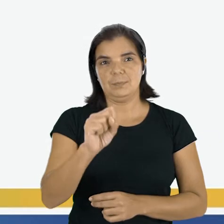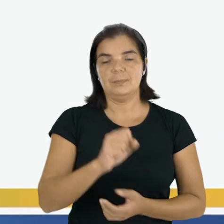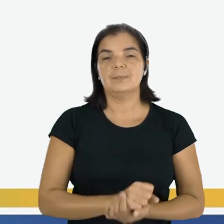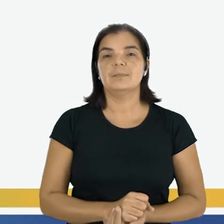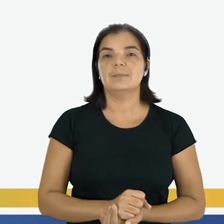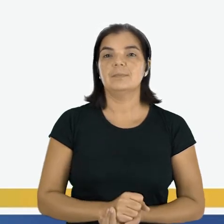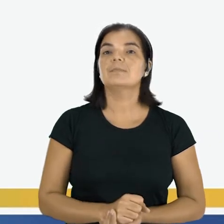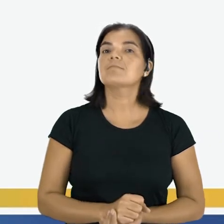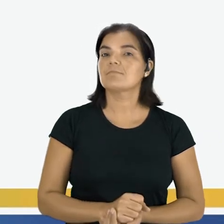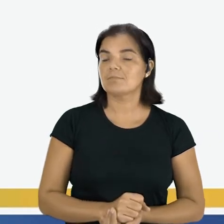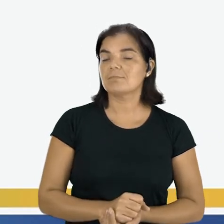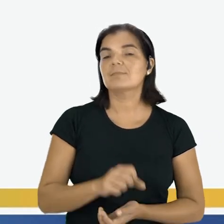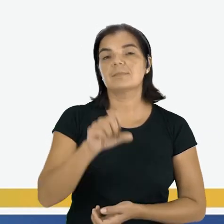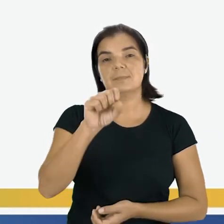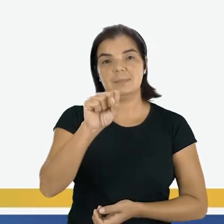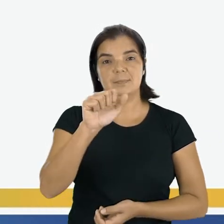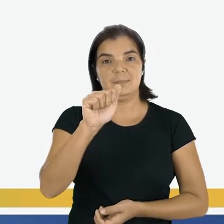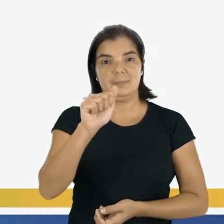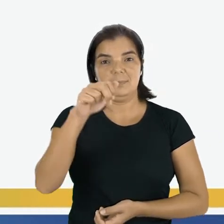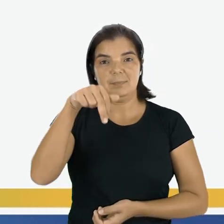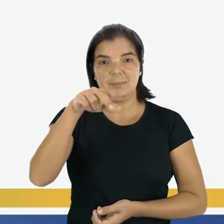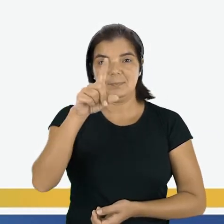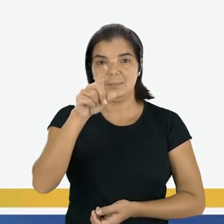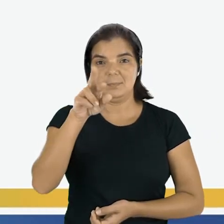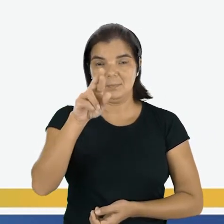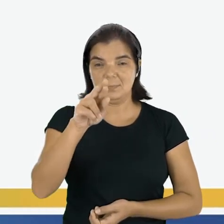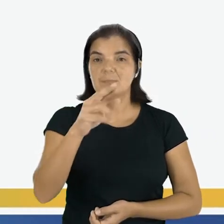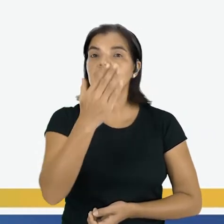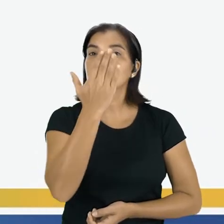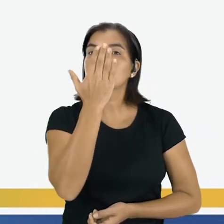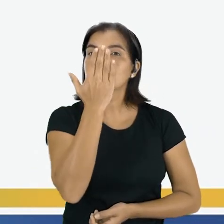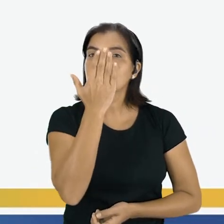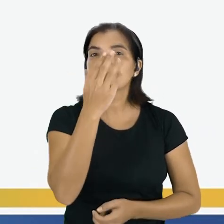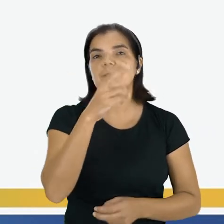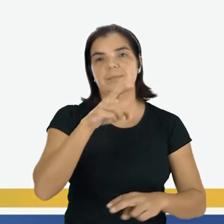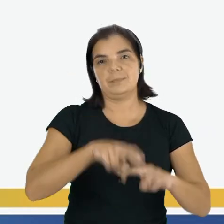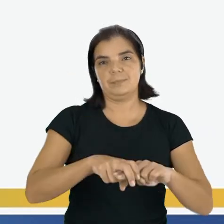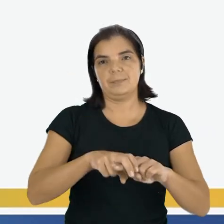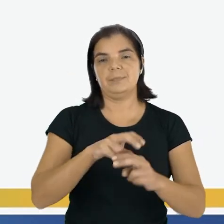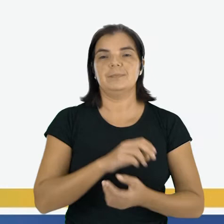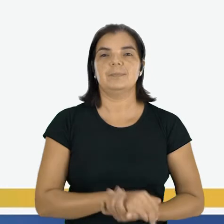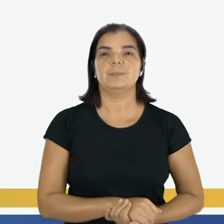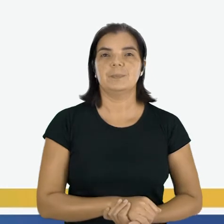A Sandra. Veja que Sandra está sentada à frente de Lucas.